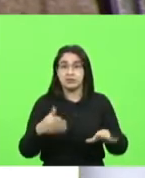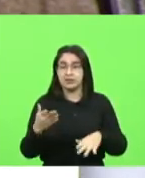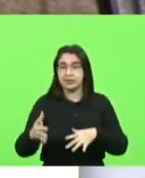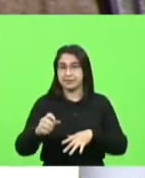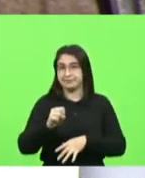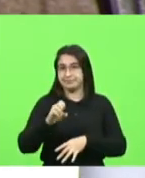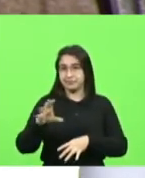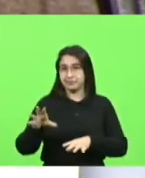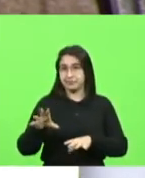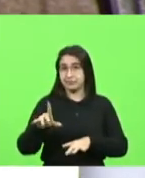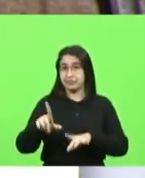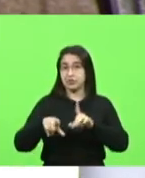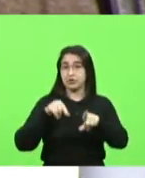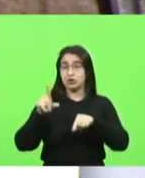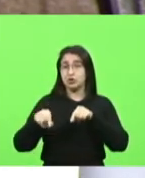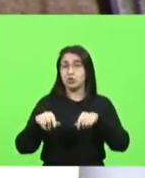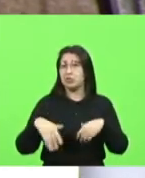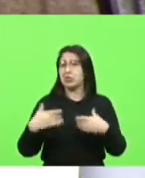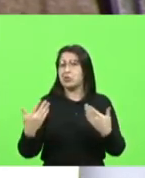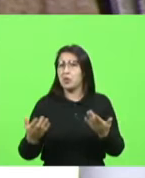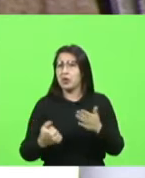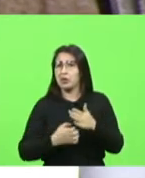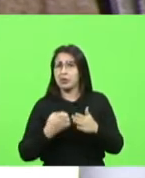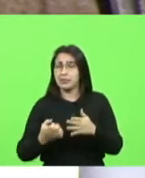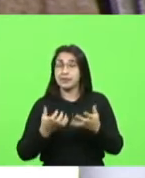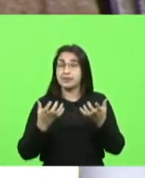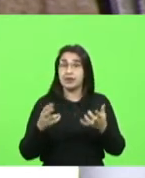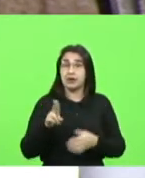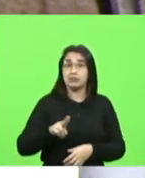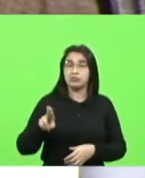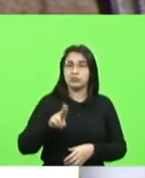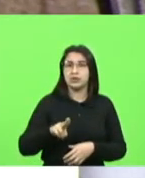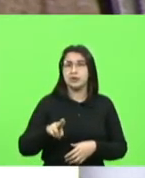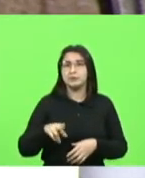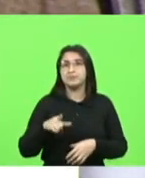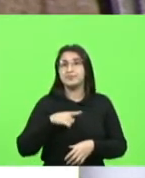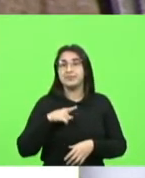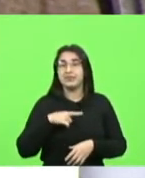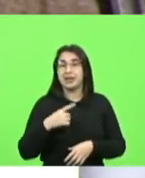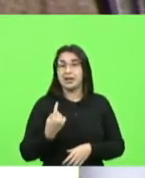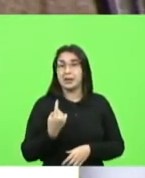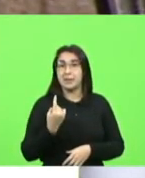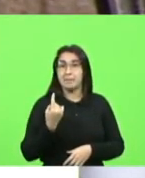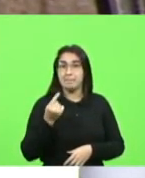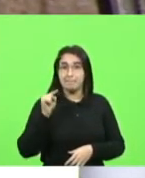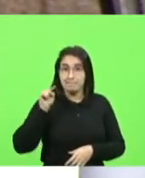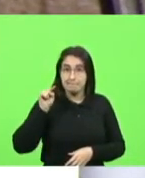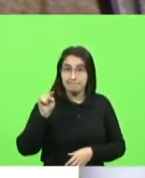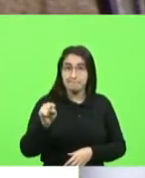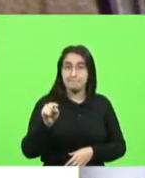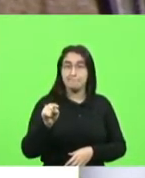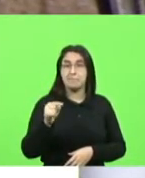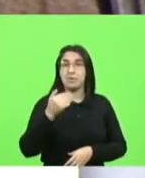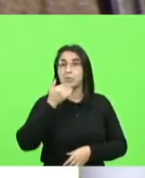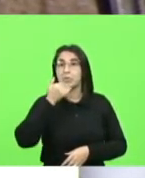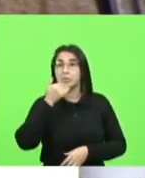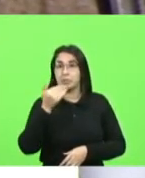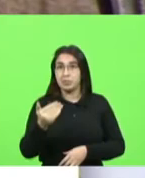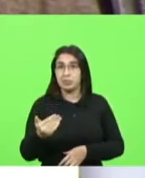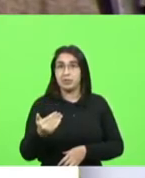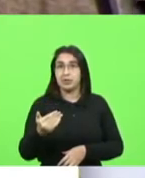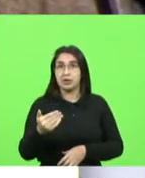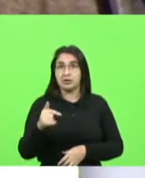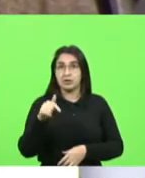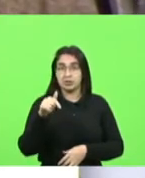livremente o que quer qual empresa quer usar existem cerca de mil mil pedidos na